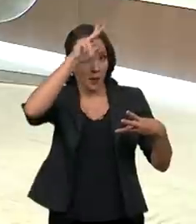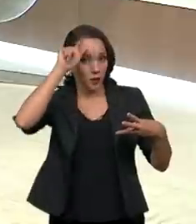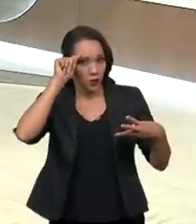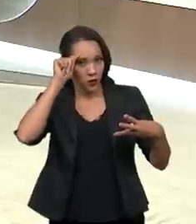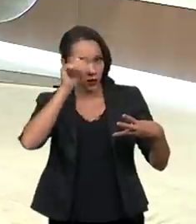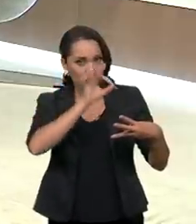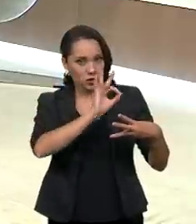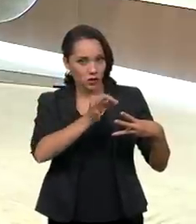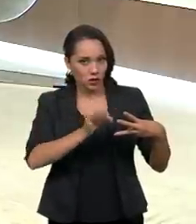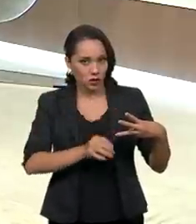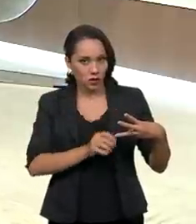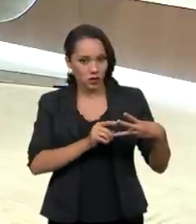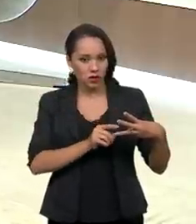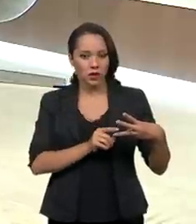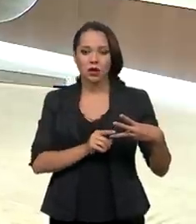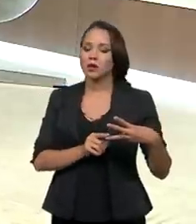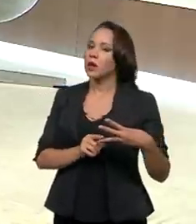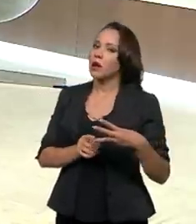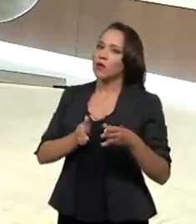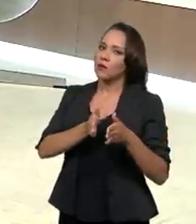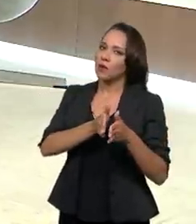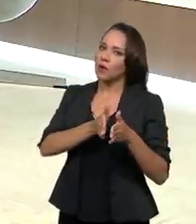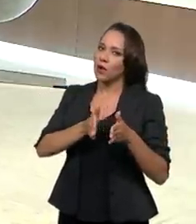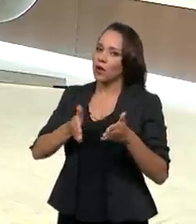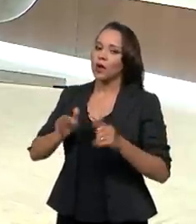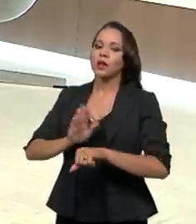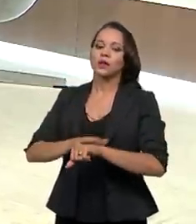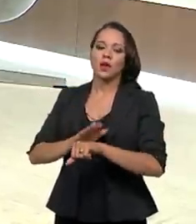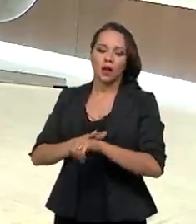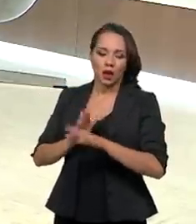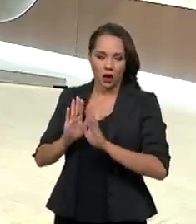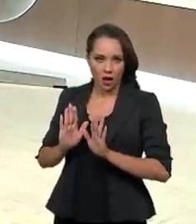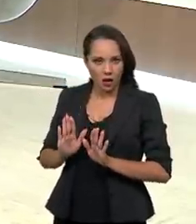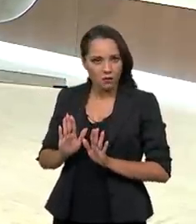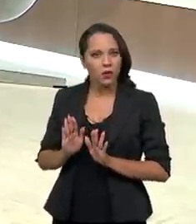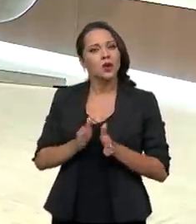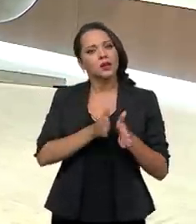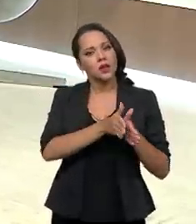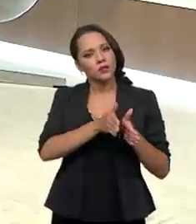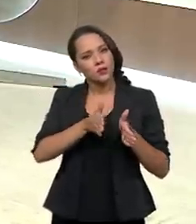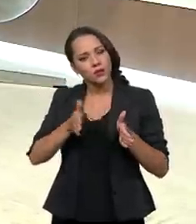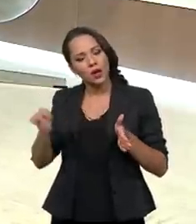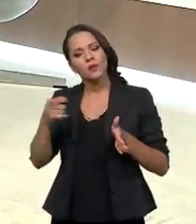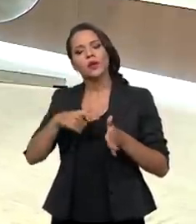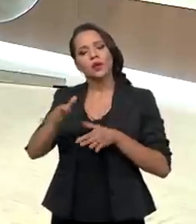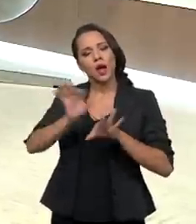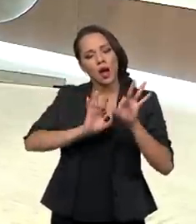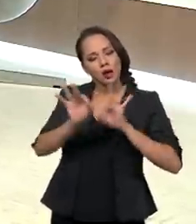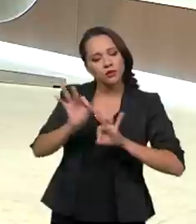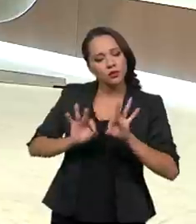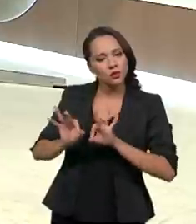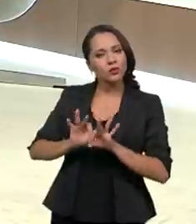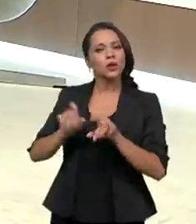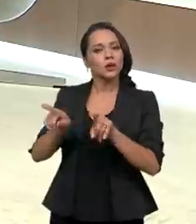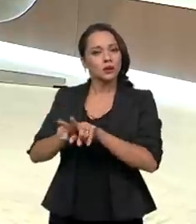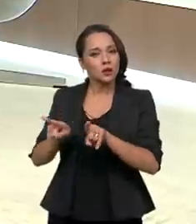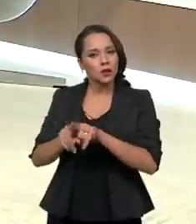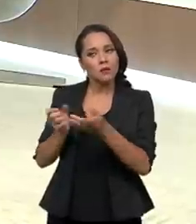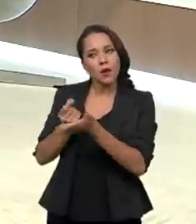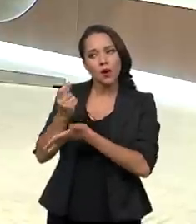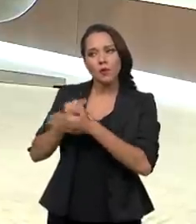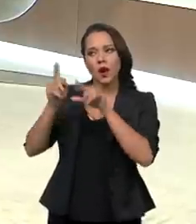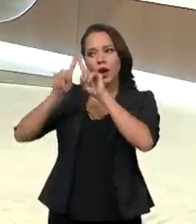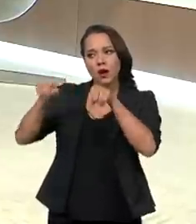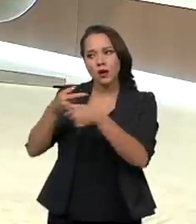Foi isso? Não, isso foi ao longo de um tempo, né? Ah, foi ao longo. E para fazer, tanto a parte de infraestrutura, como também para aquisição de